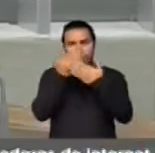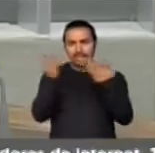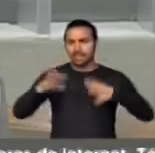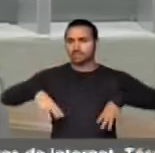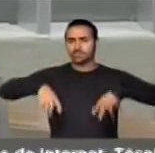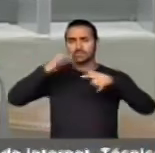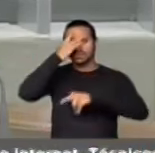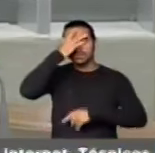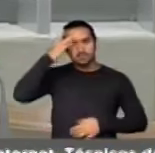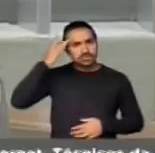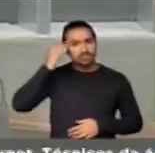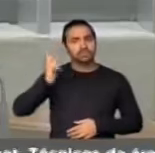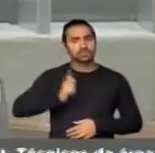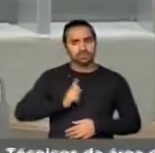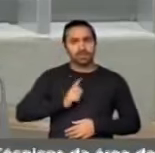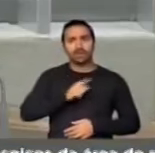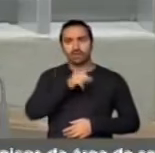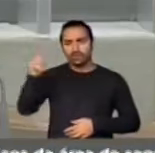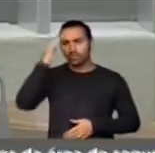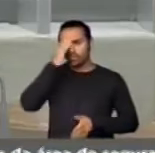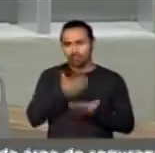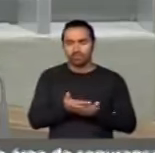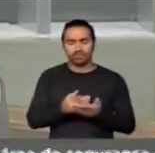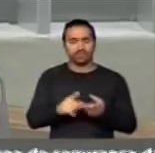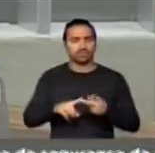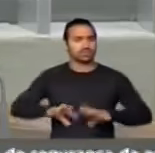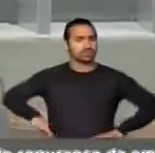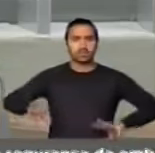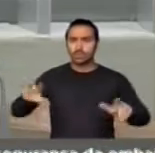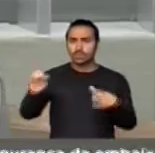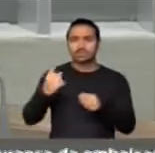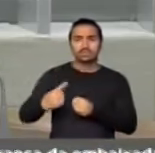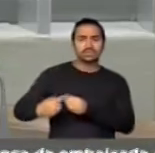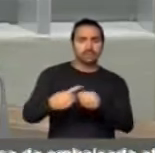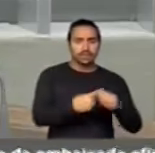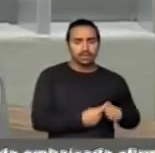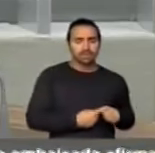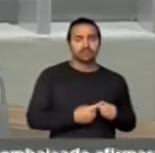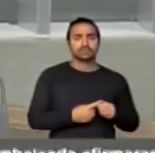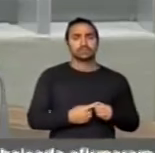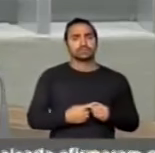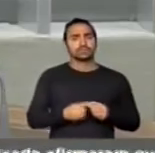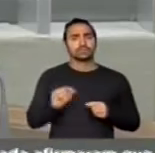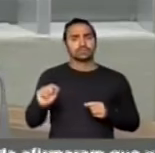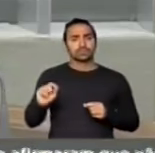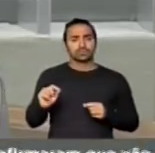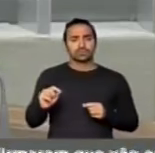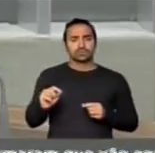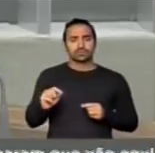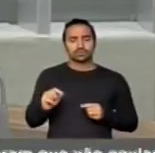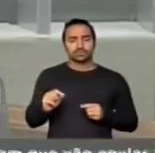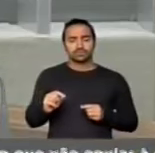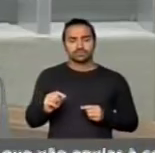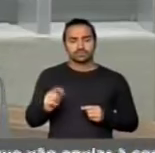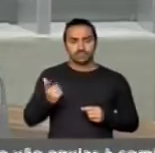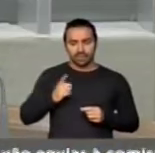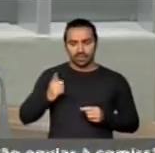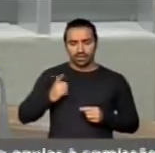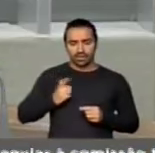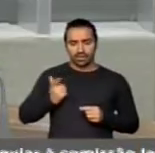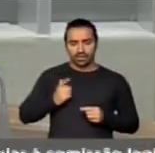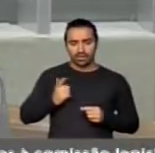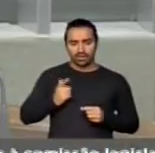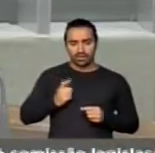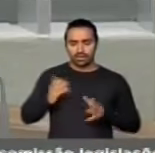pessoas que estão confiando, a todas essas cidades que nos fizeram ter uma participação muito maciça